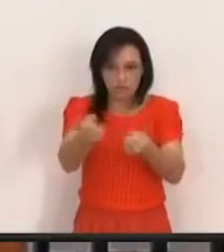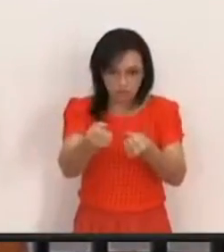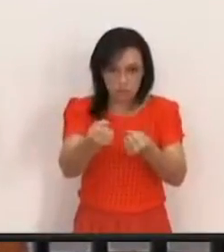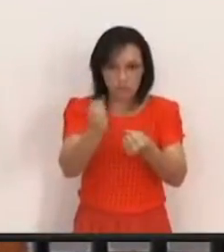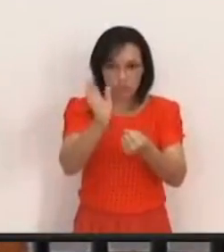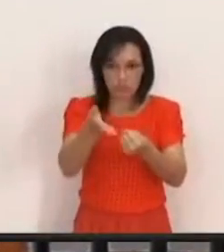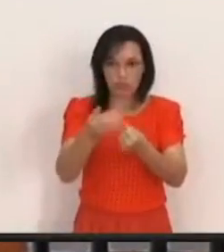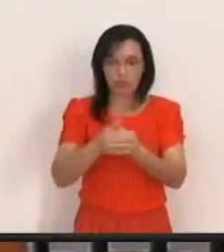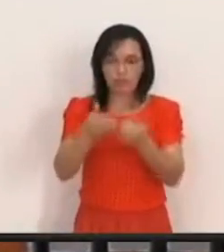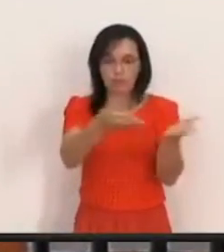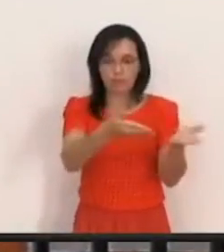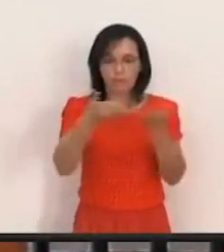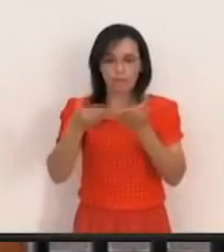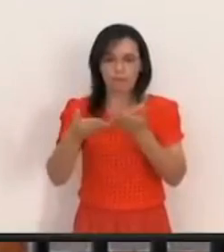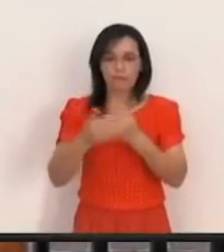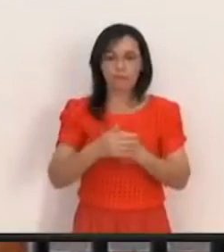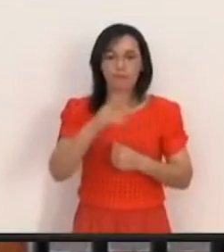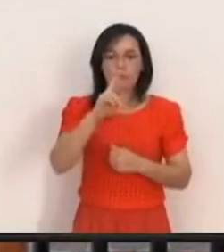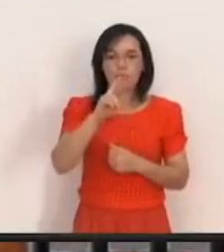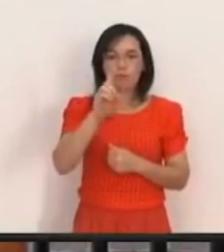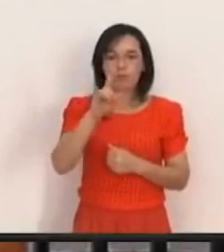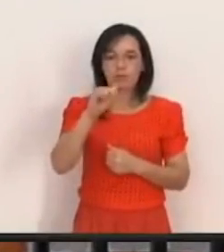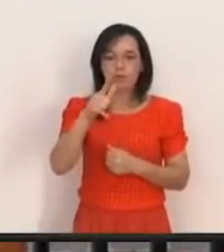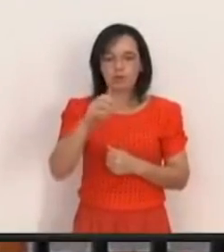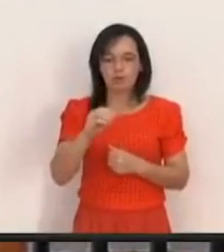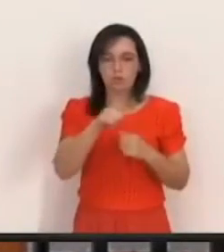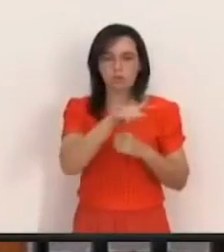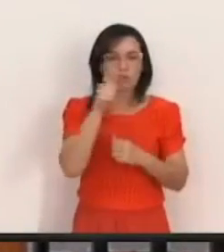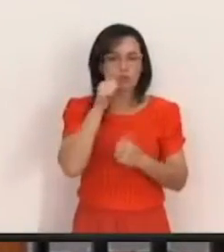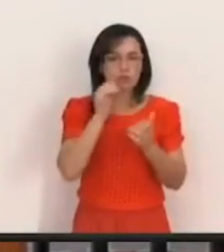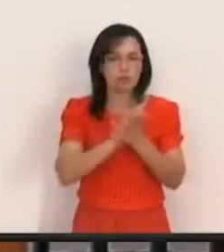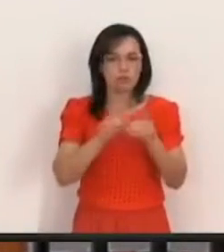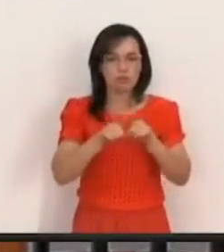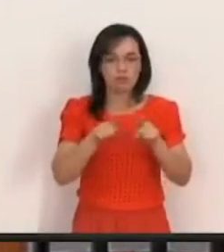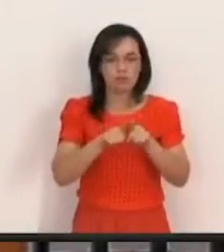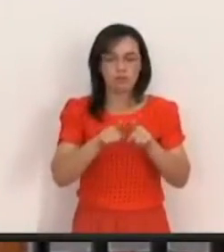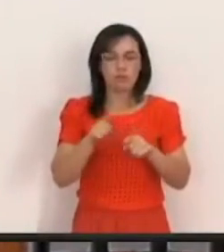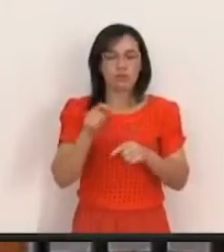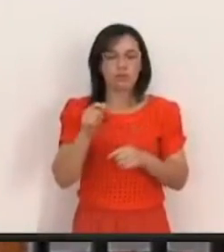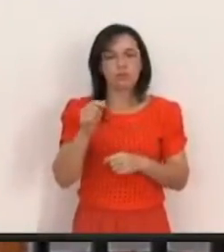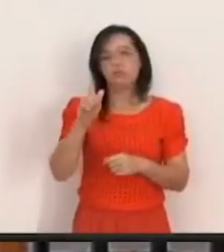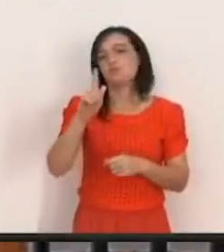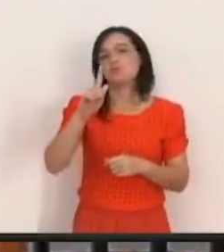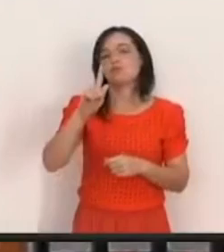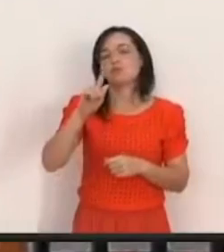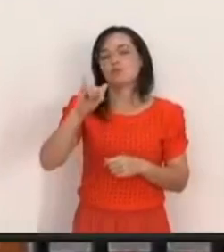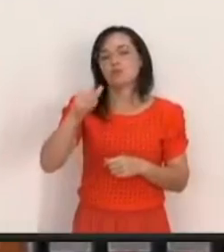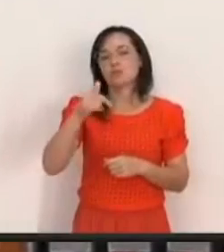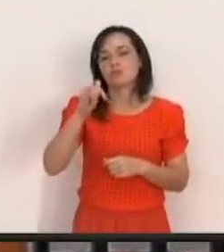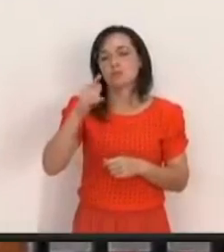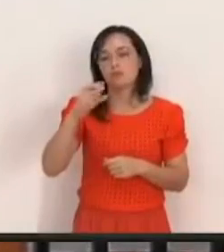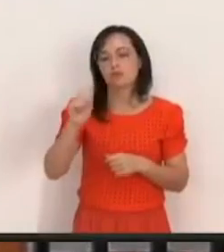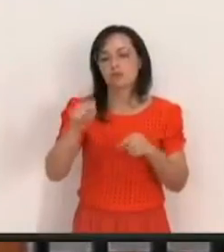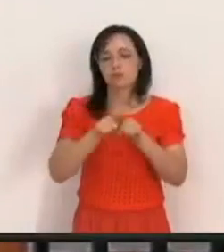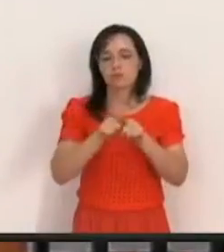Quero convidar agora O Rodrigo Com a sua esposa Jéssica E o pequeno Benjamim Para vir à frente Quero convidar os